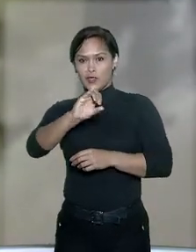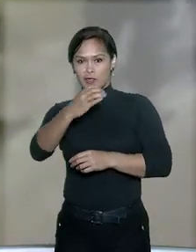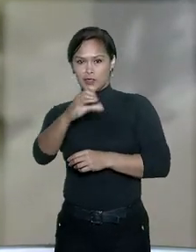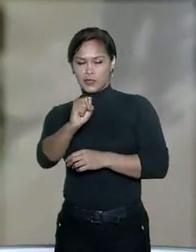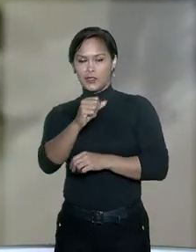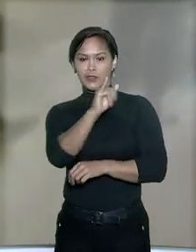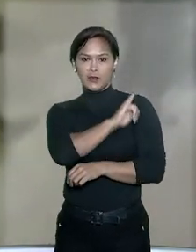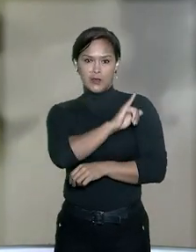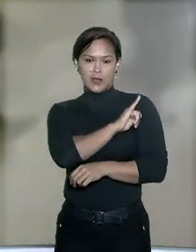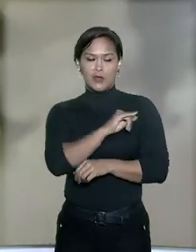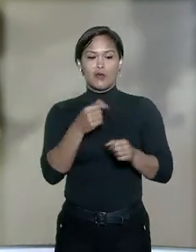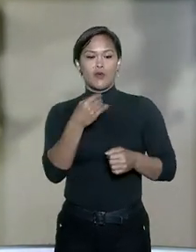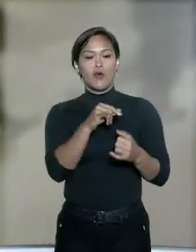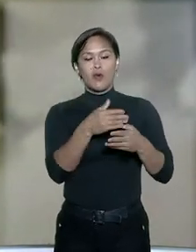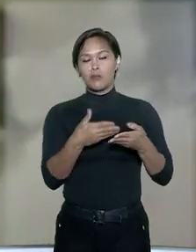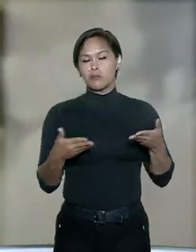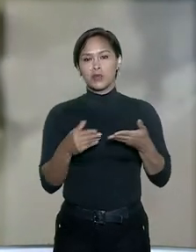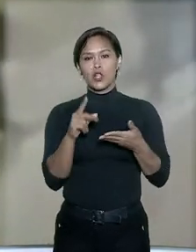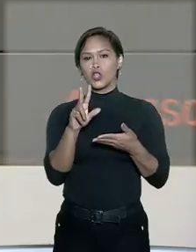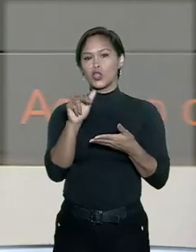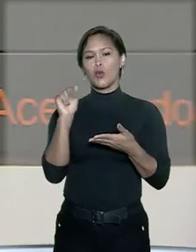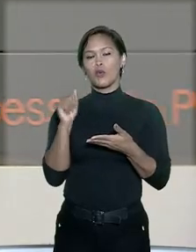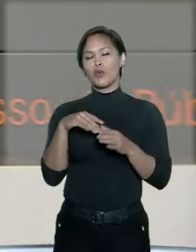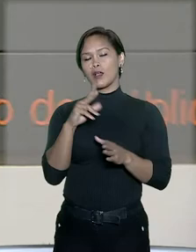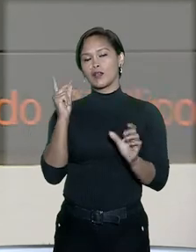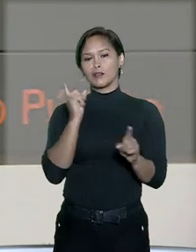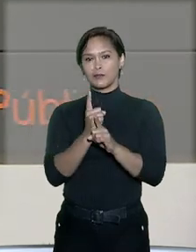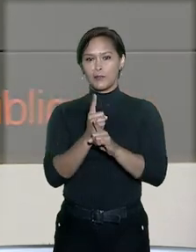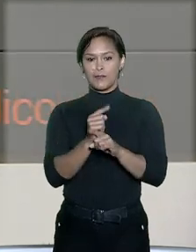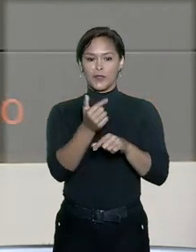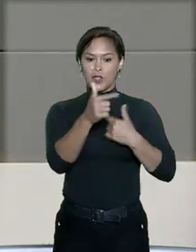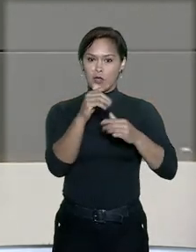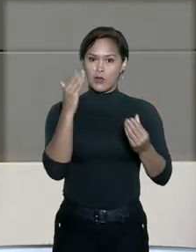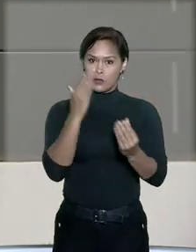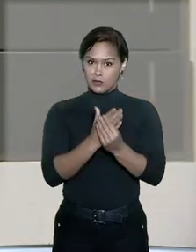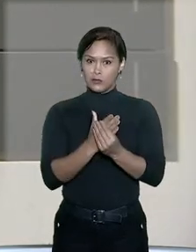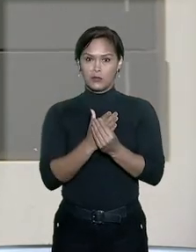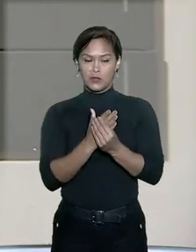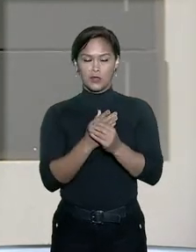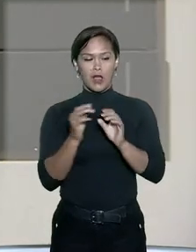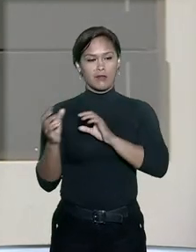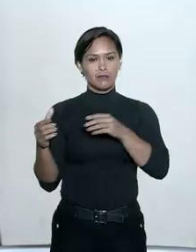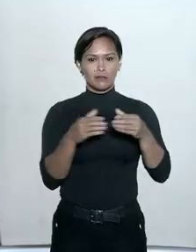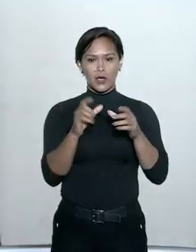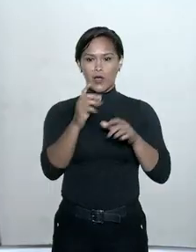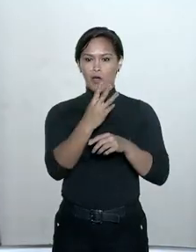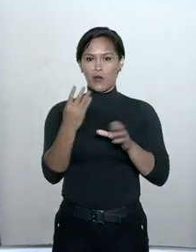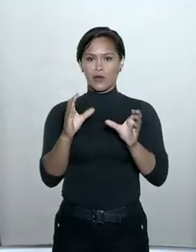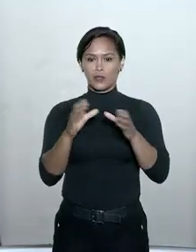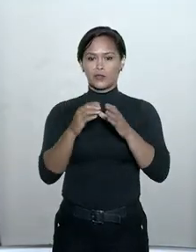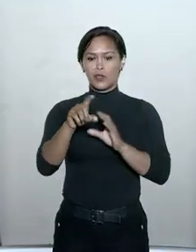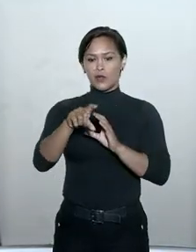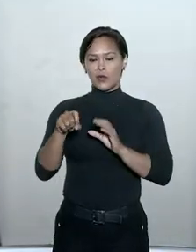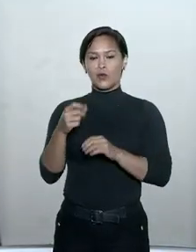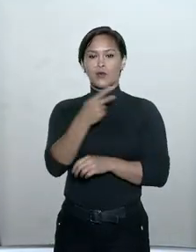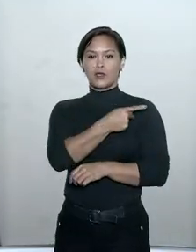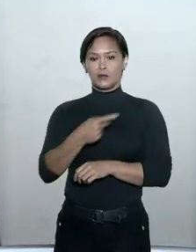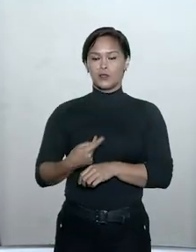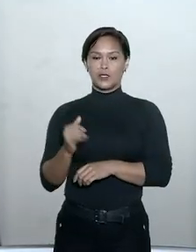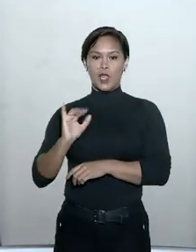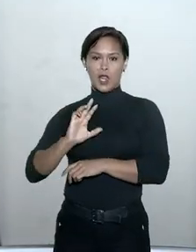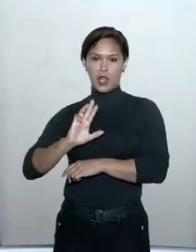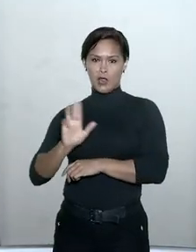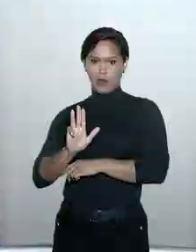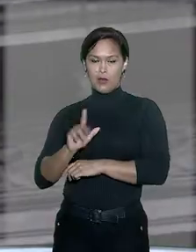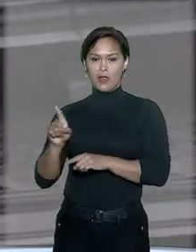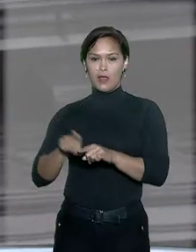Janeiro. O corpo nunca foi encontrado. Em outro processo de repercussão na quarta turma, o ex-presidente Luiz Inácio Lula da